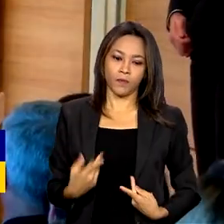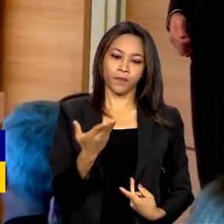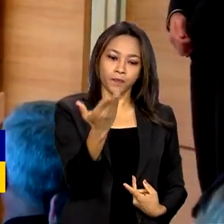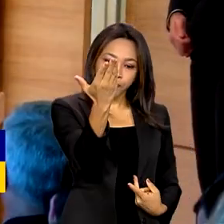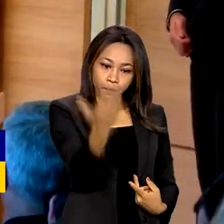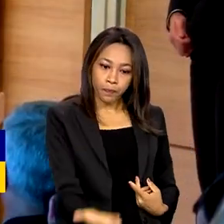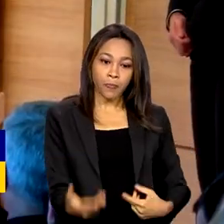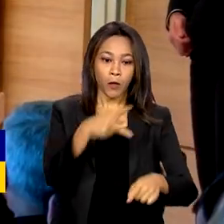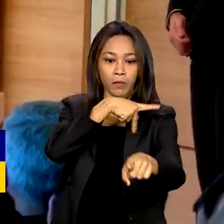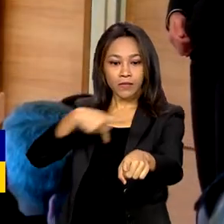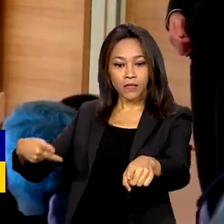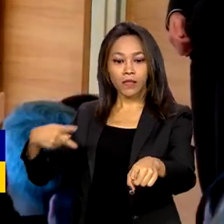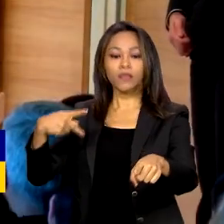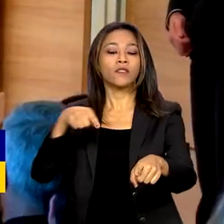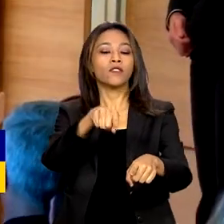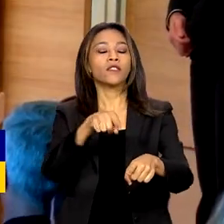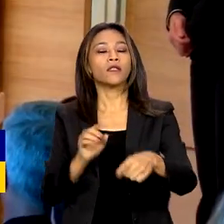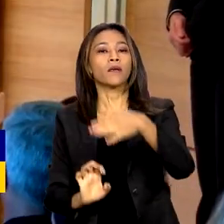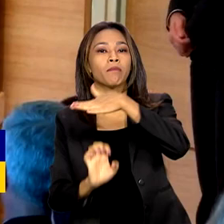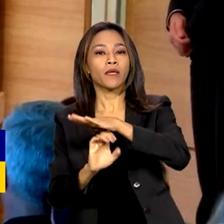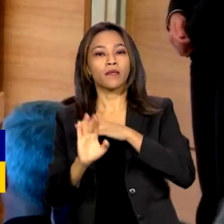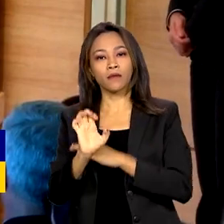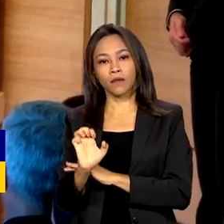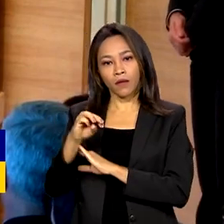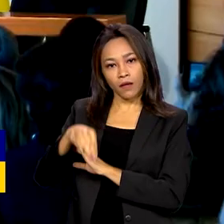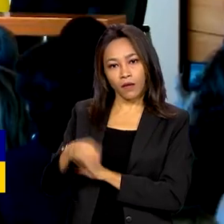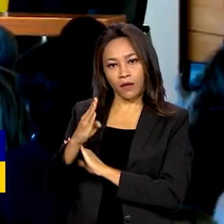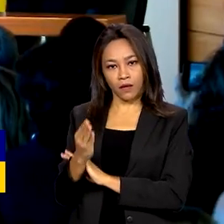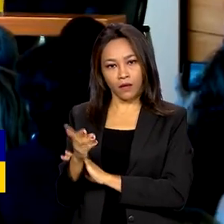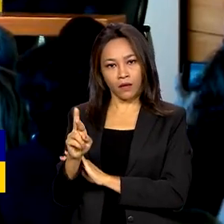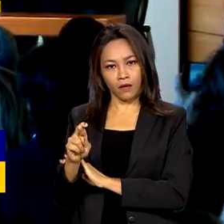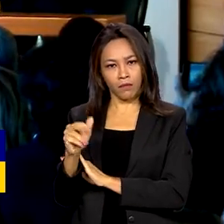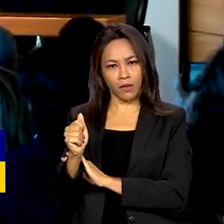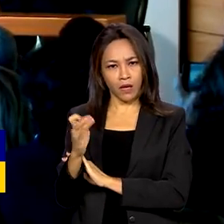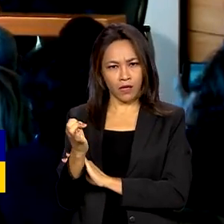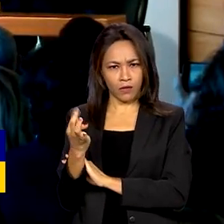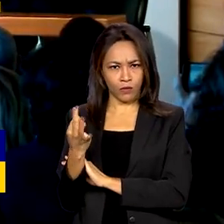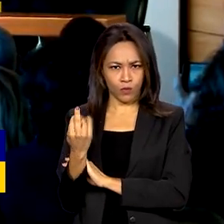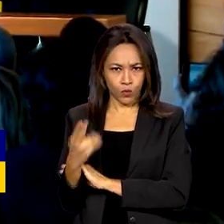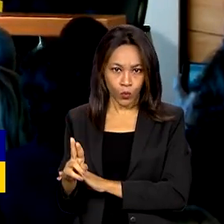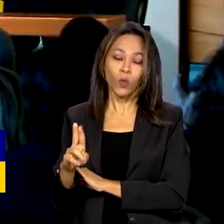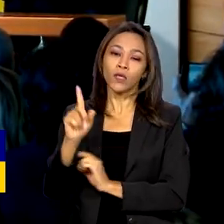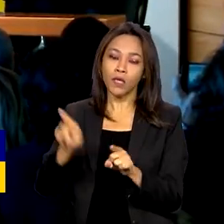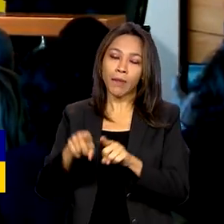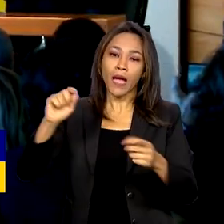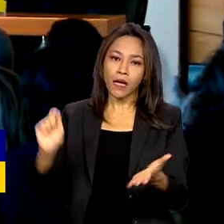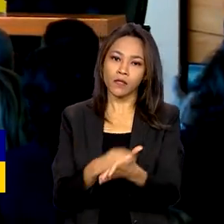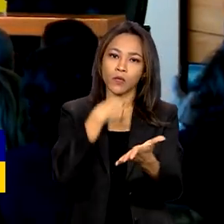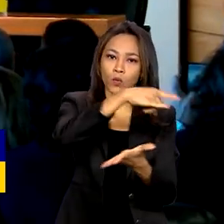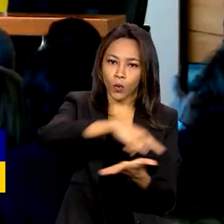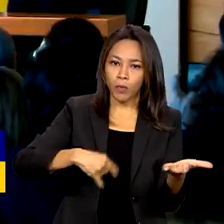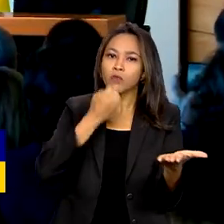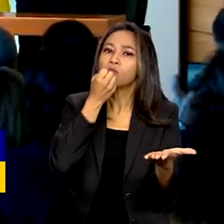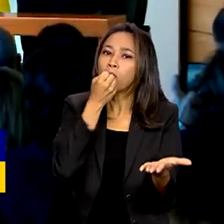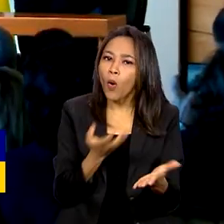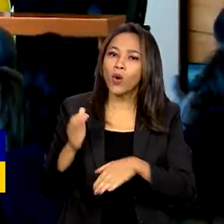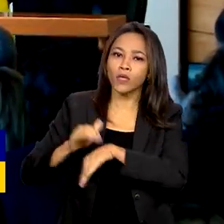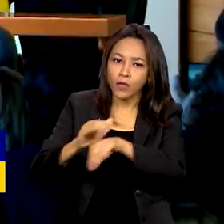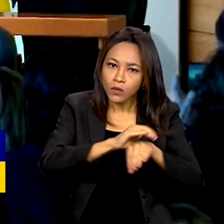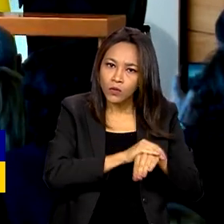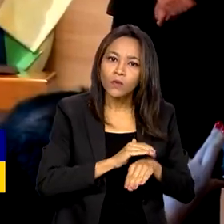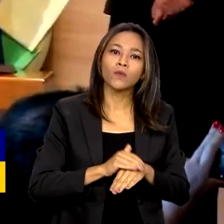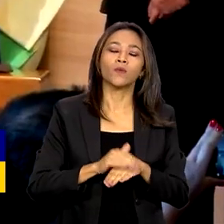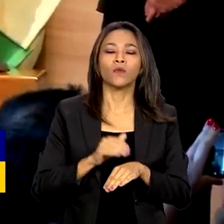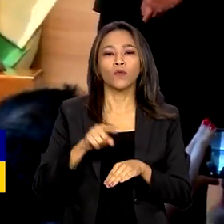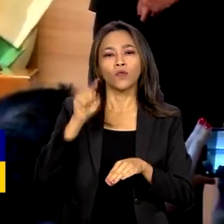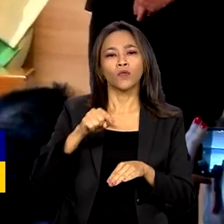da Embratur, Marcelo Freixo, também assinou o acordo bilateral para o intercâmbio de boas práticas na promoção turística